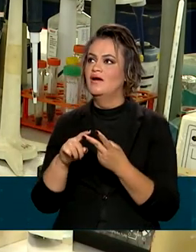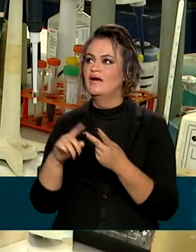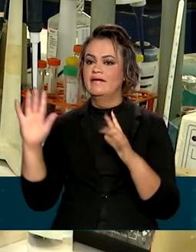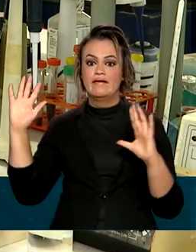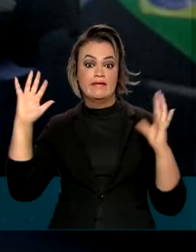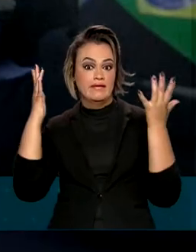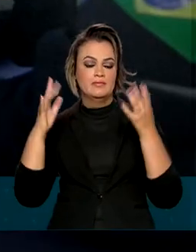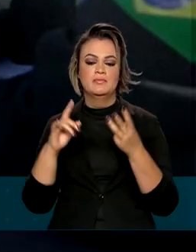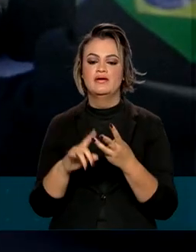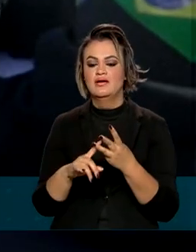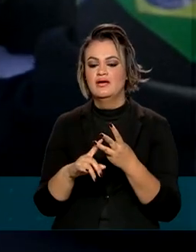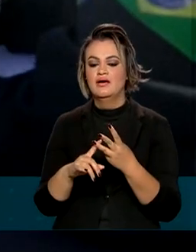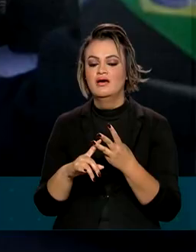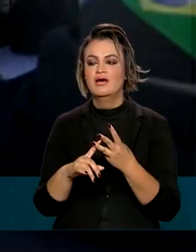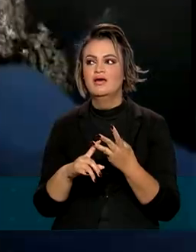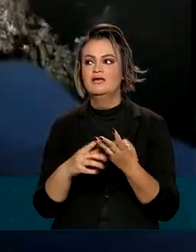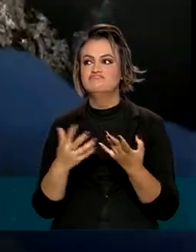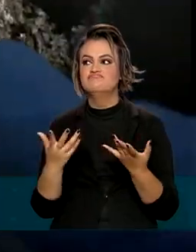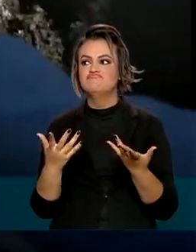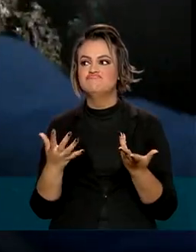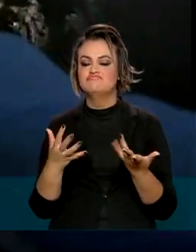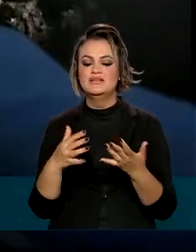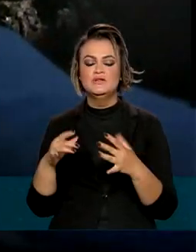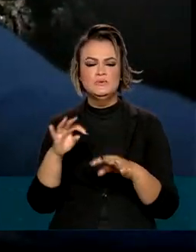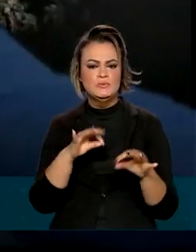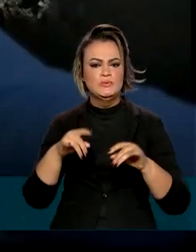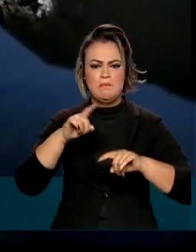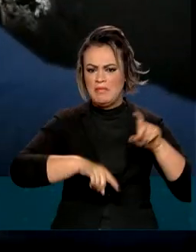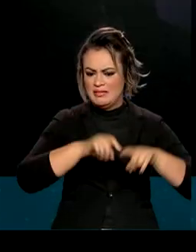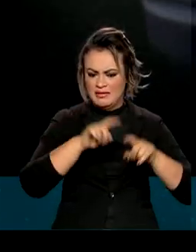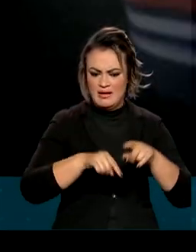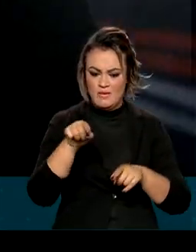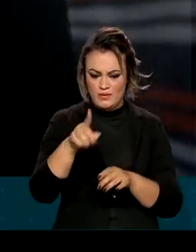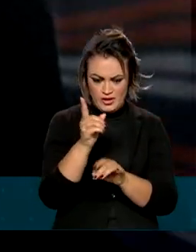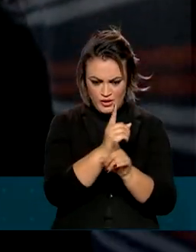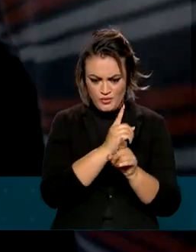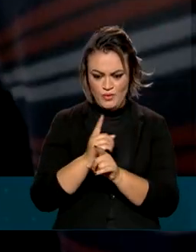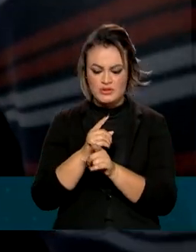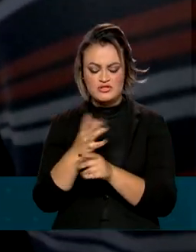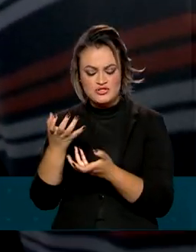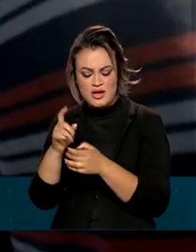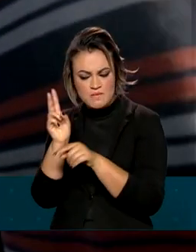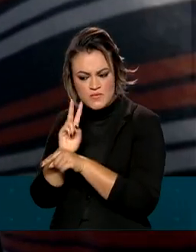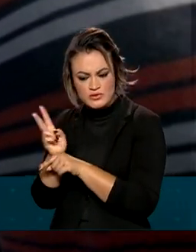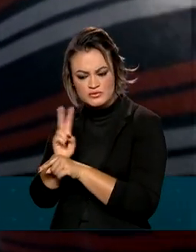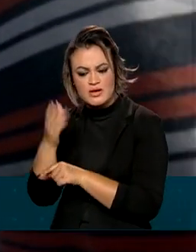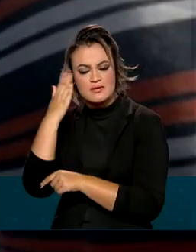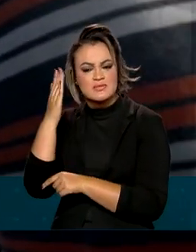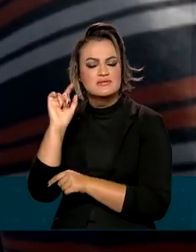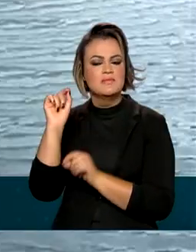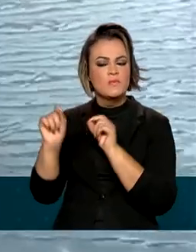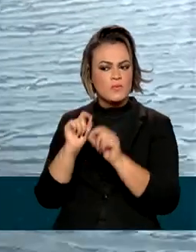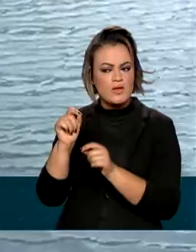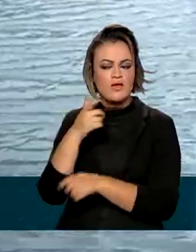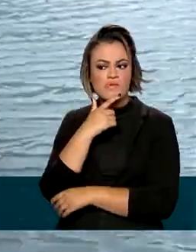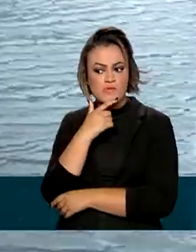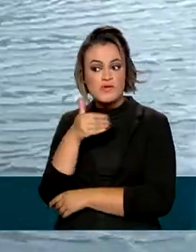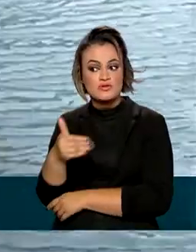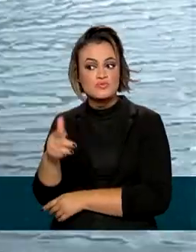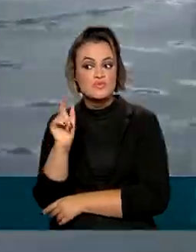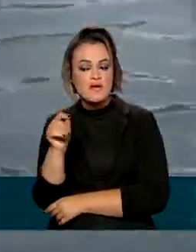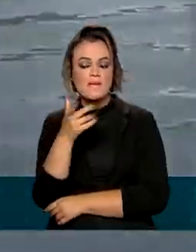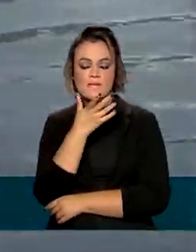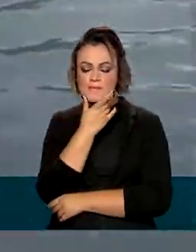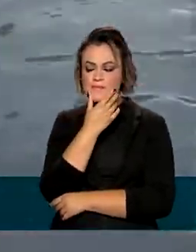e, obviamente, todo o material biológico. A gente quer monitorar quais são os agentes patogênicos